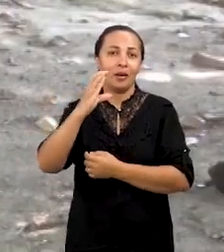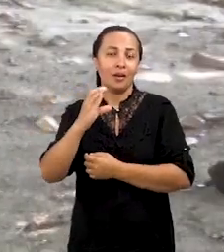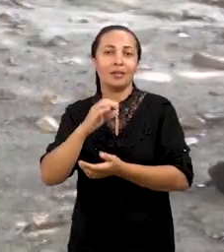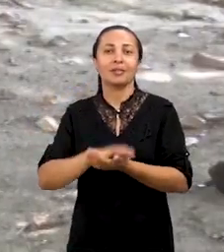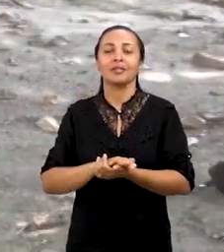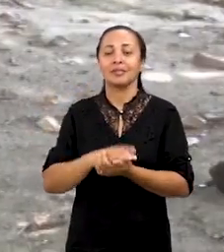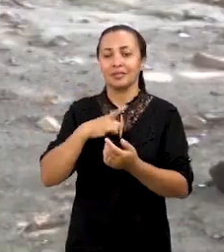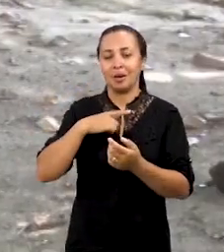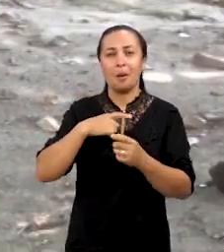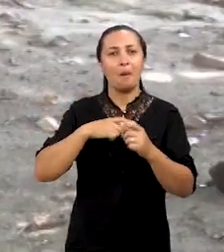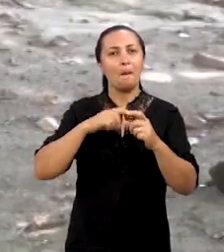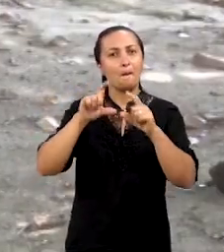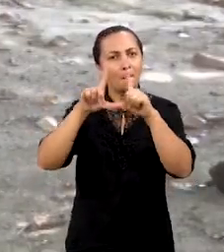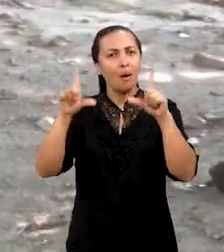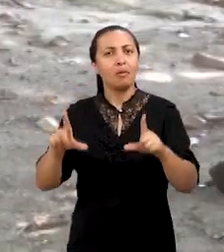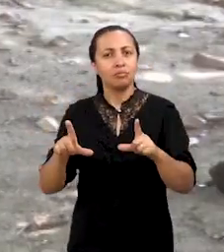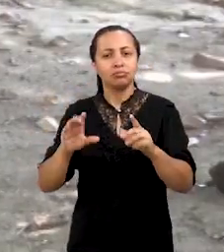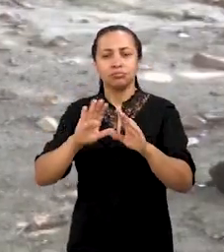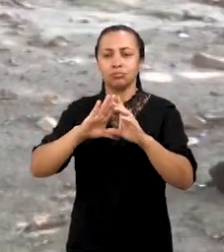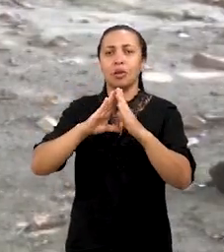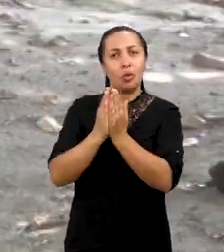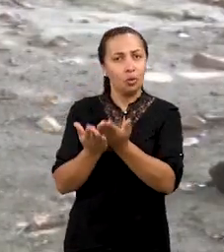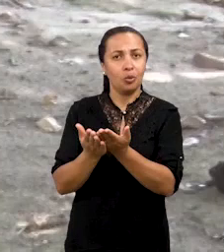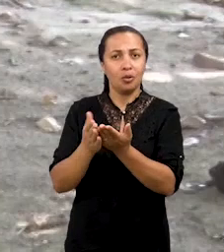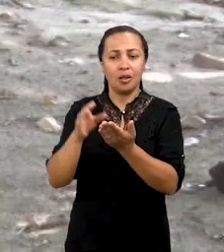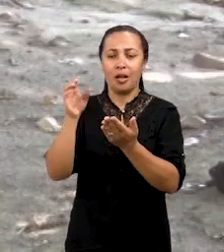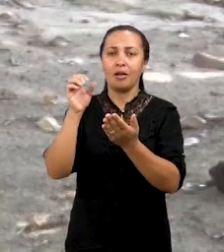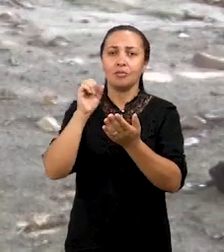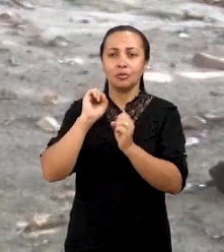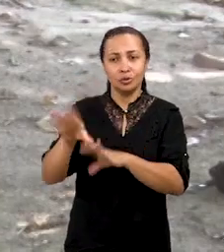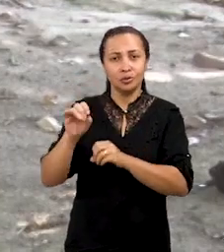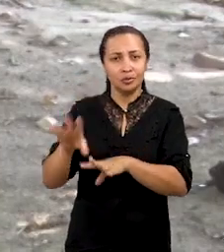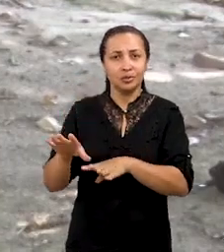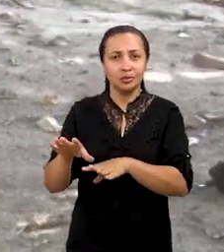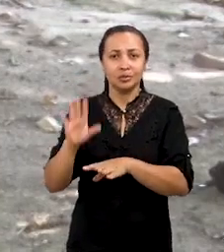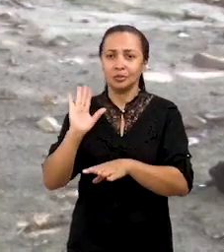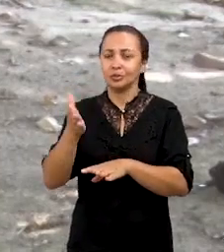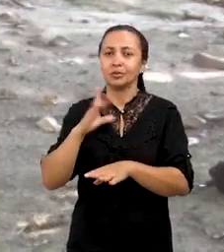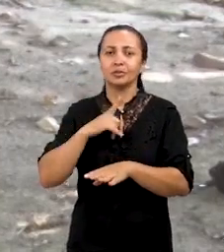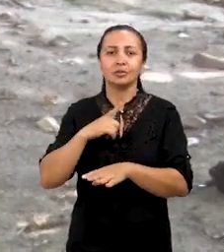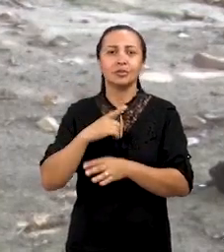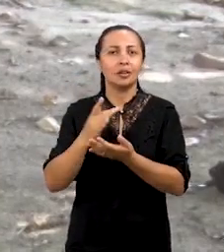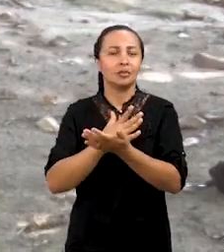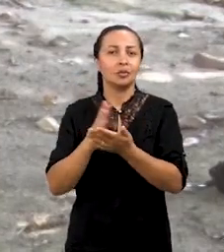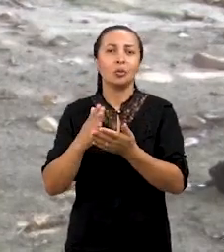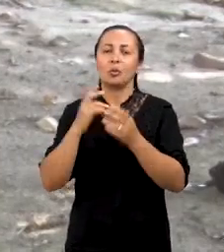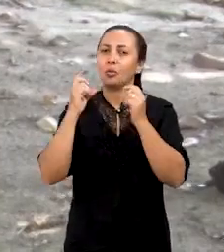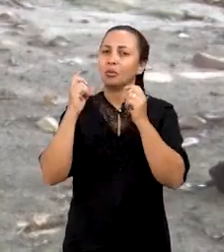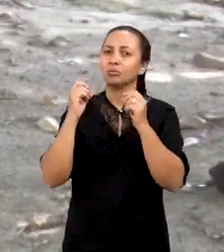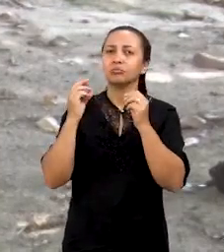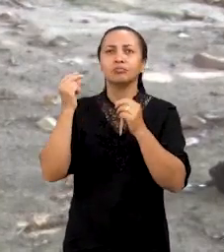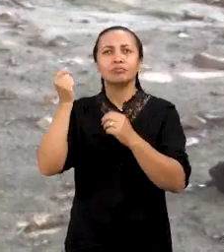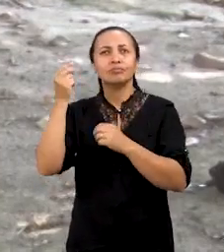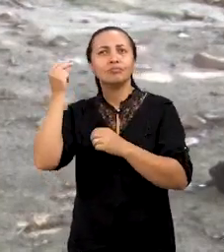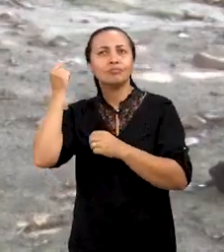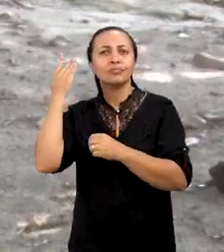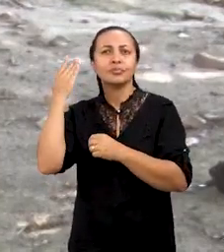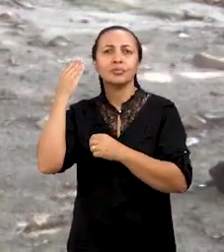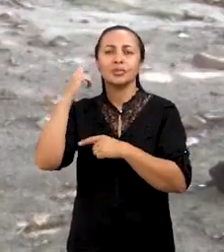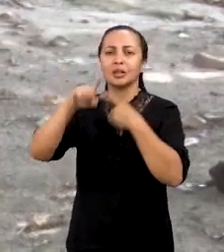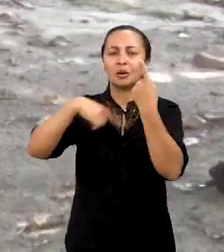programa do livro didático. Dentro desse programa do livro didático, já tem algum tempo, principalmente depois